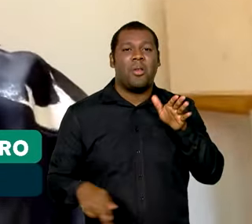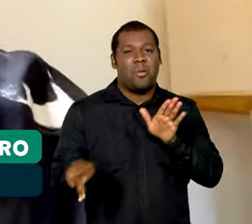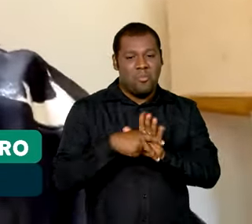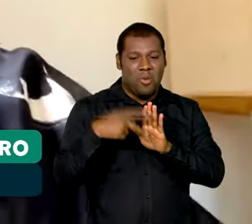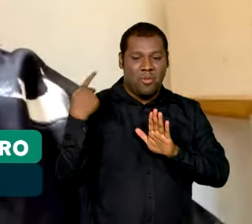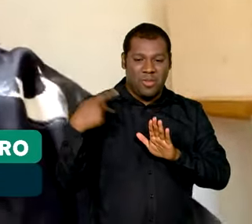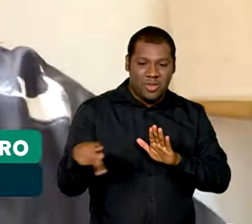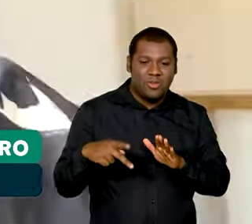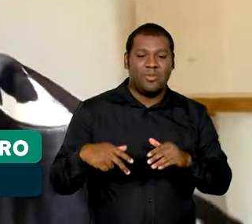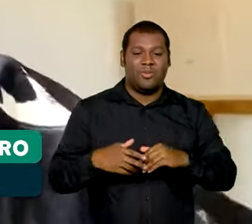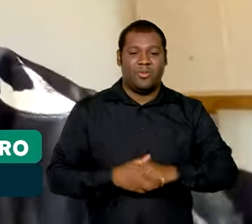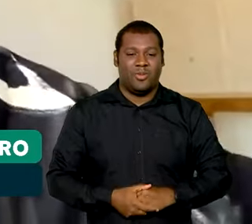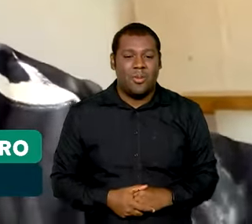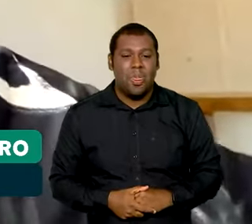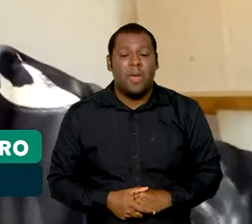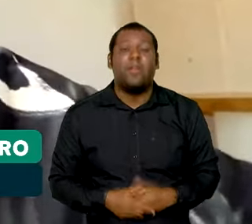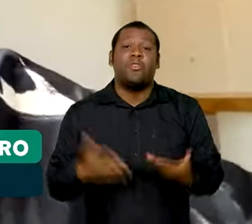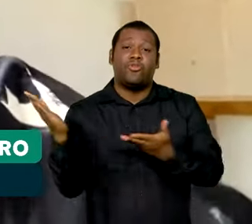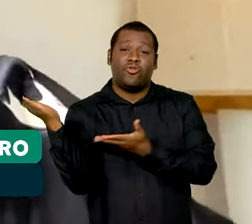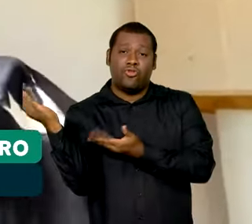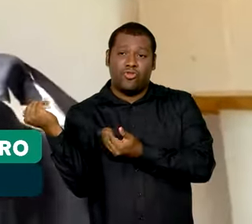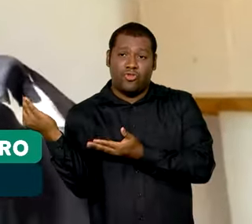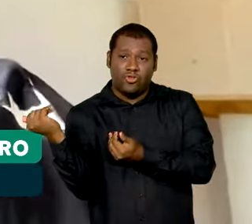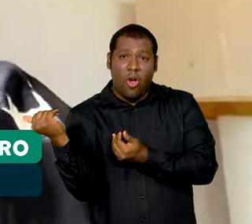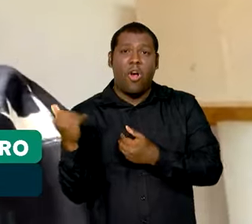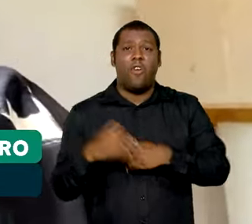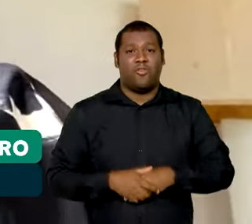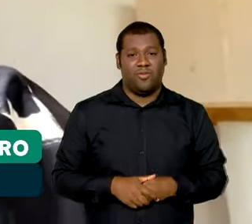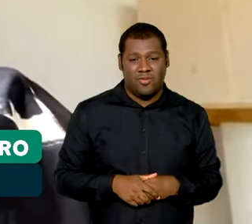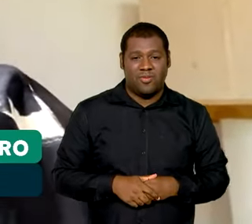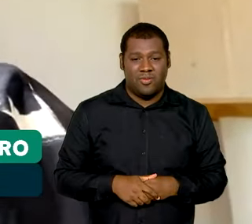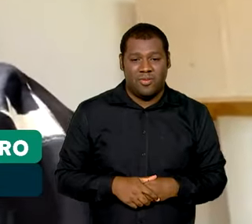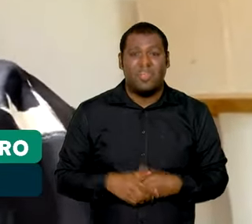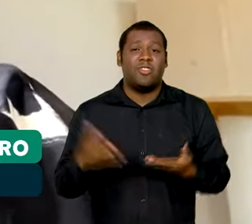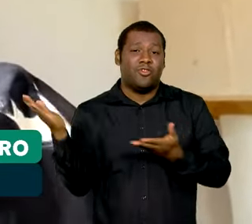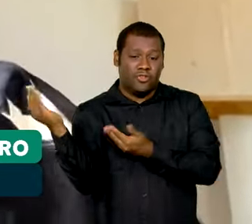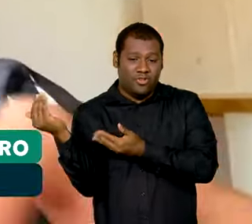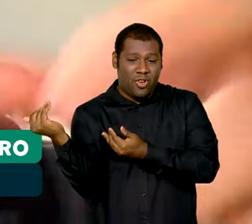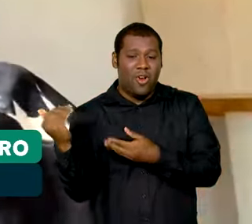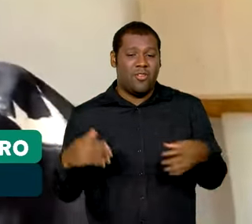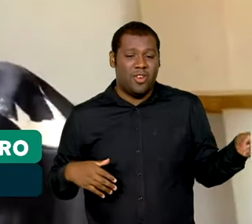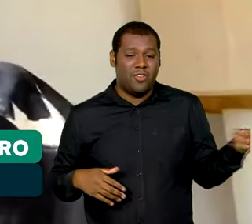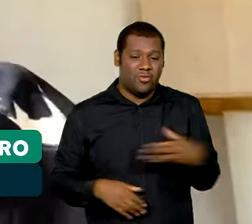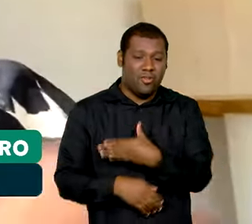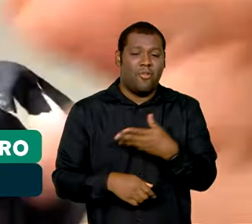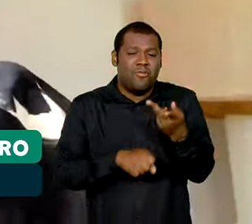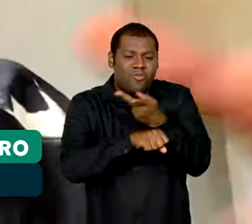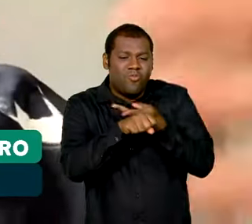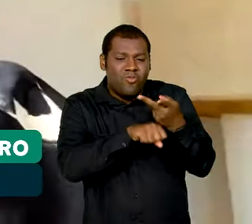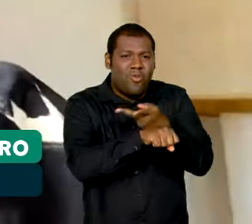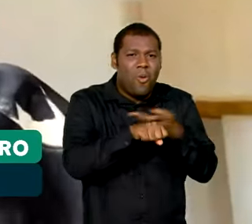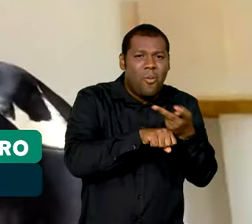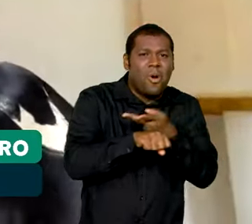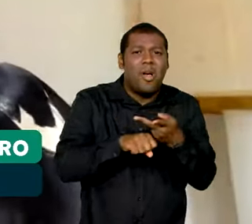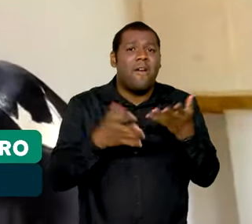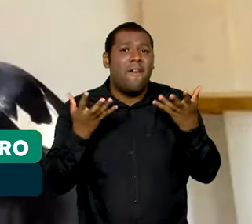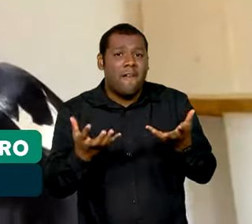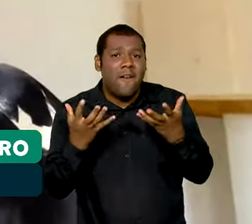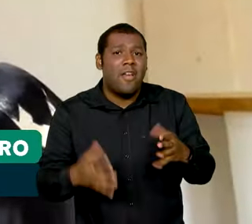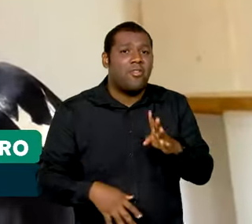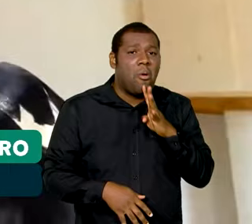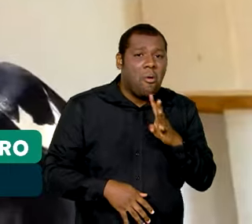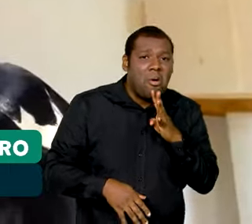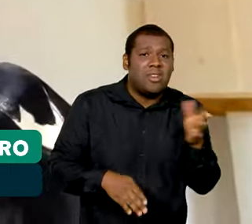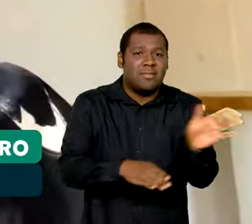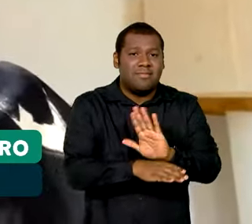cinematografia. Os jovens de uma geração Z, a tal da geração Z, está procurando, quer saber do filme do